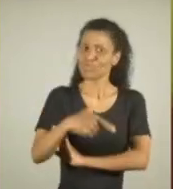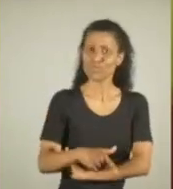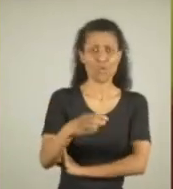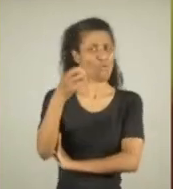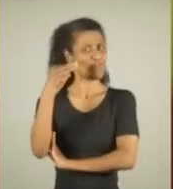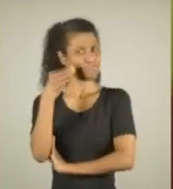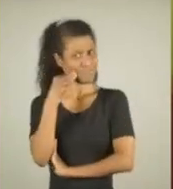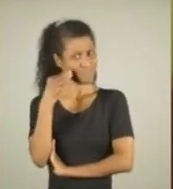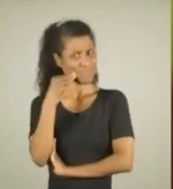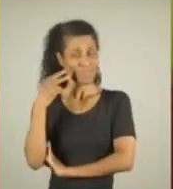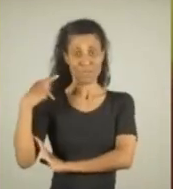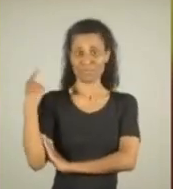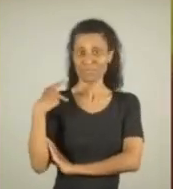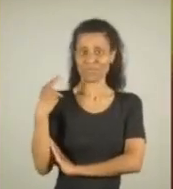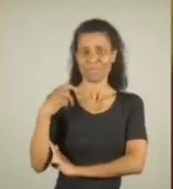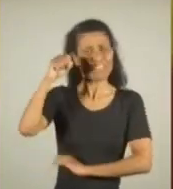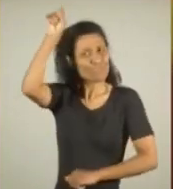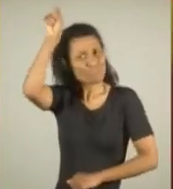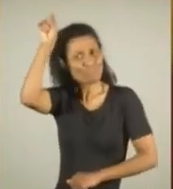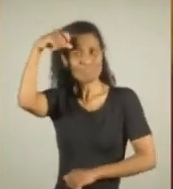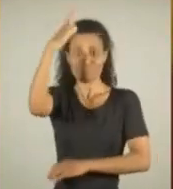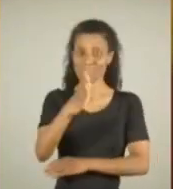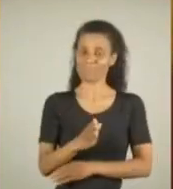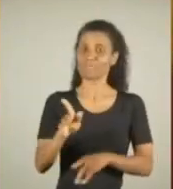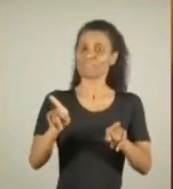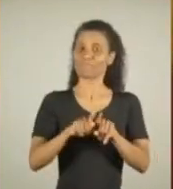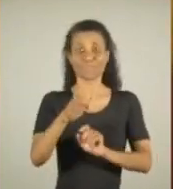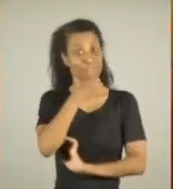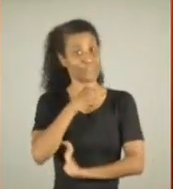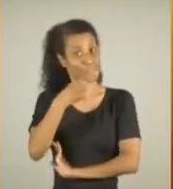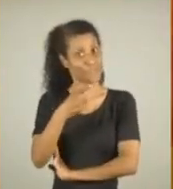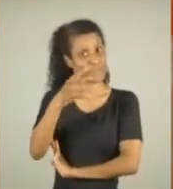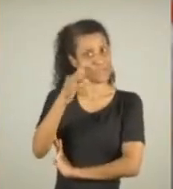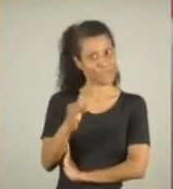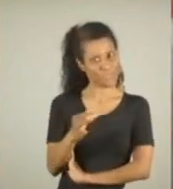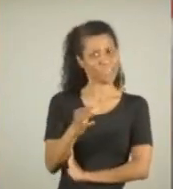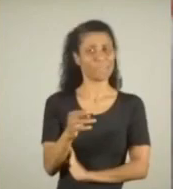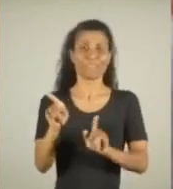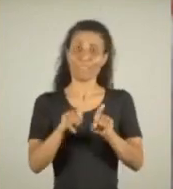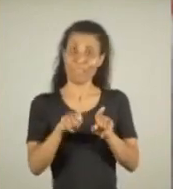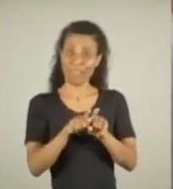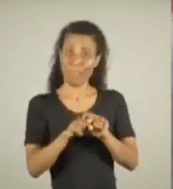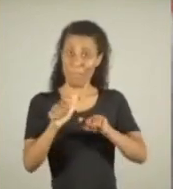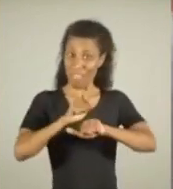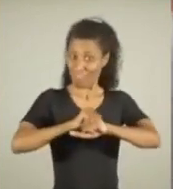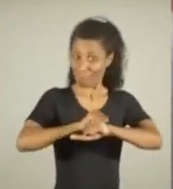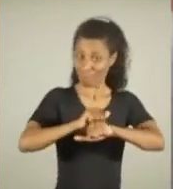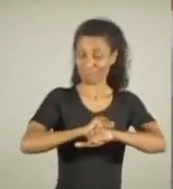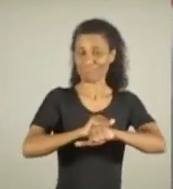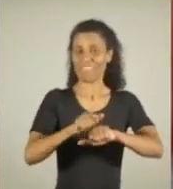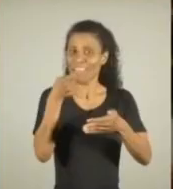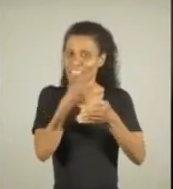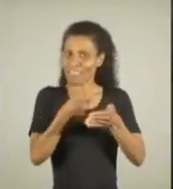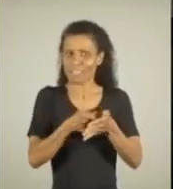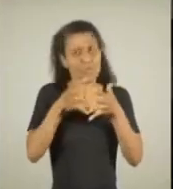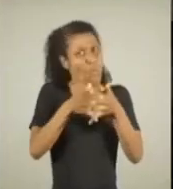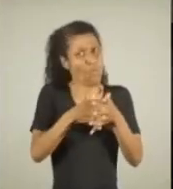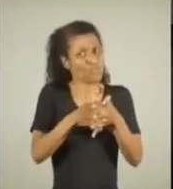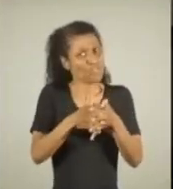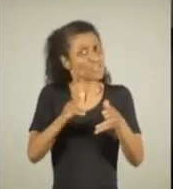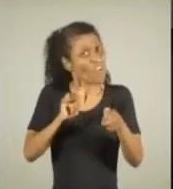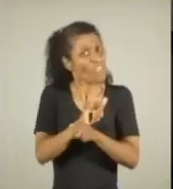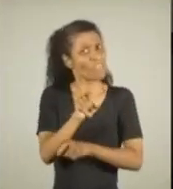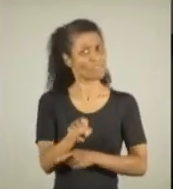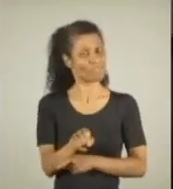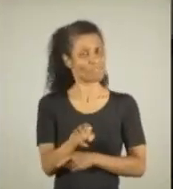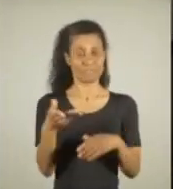E mais uma vez a Manoela, do Partido Comunista do Brasil e do velho PT, do Mensalão e da Lava Jato, está